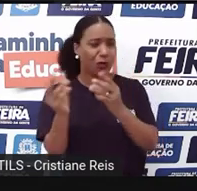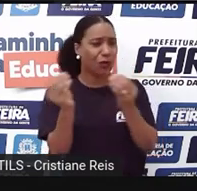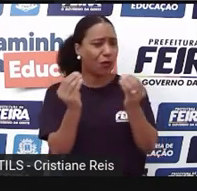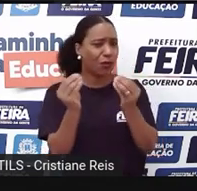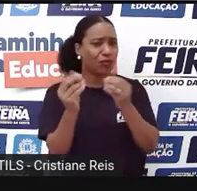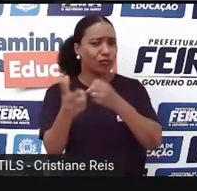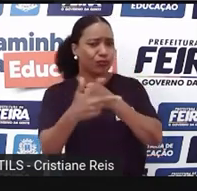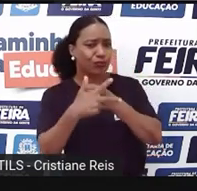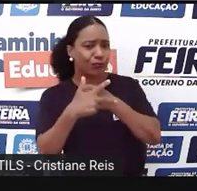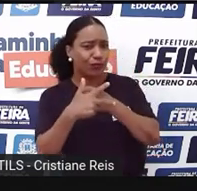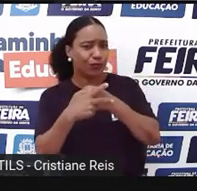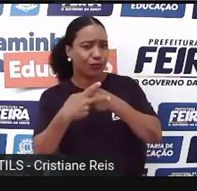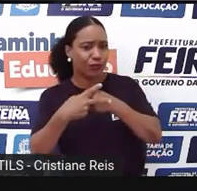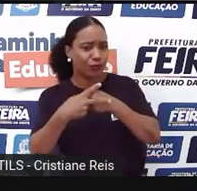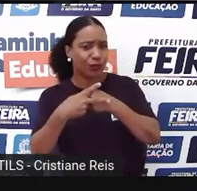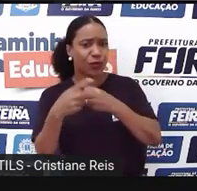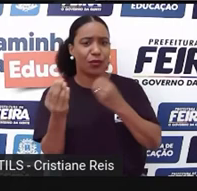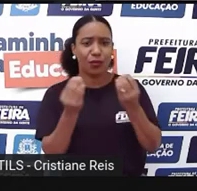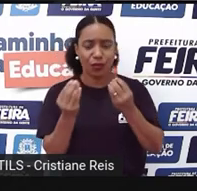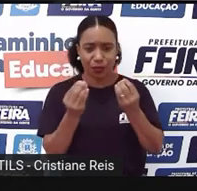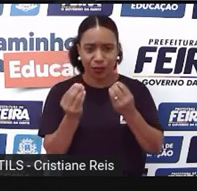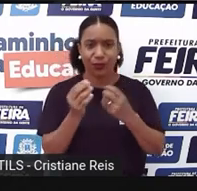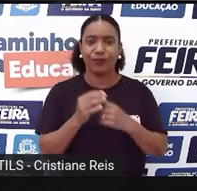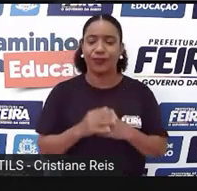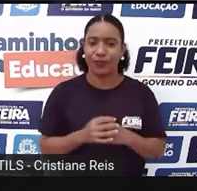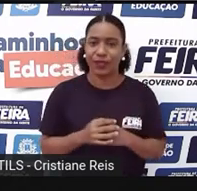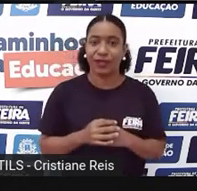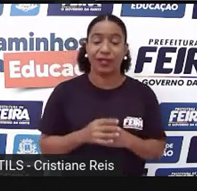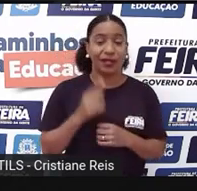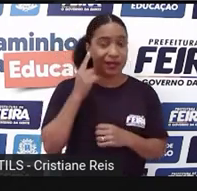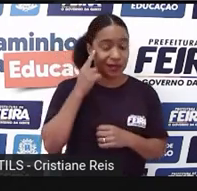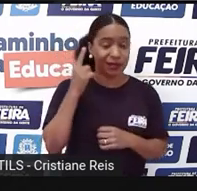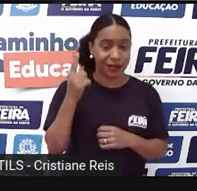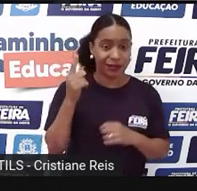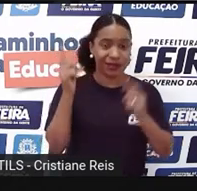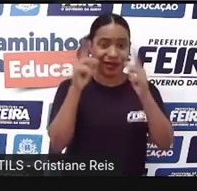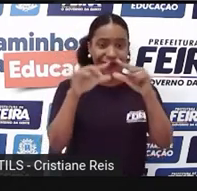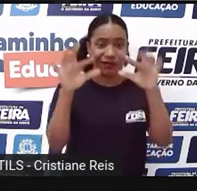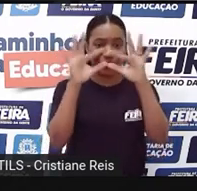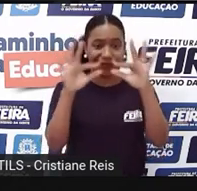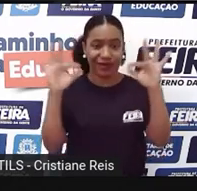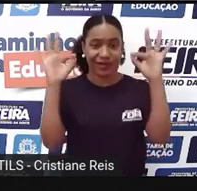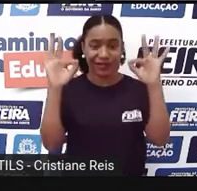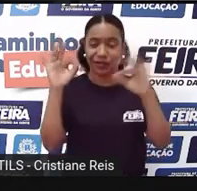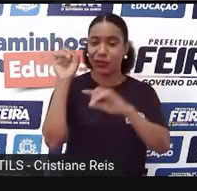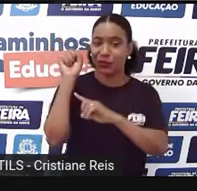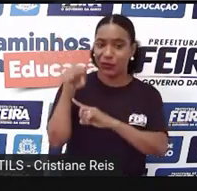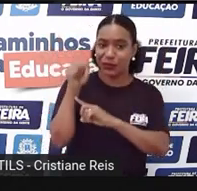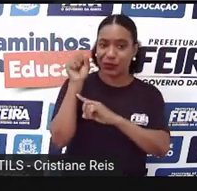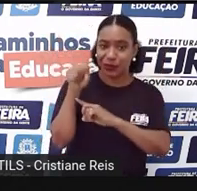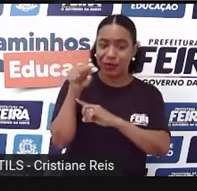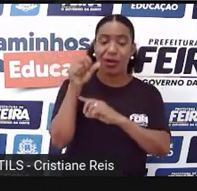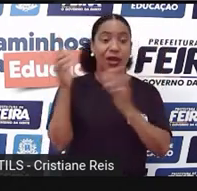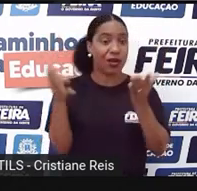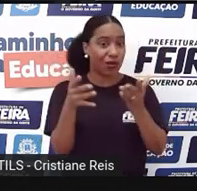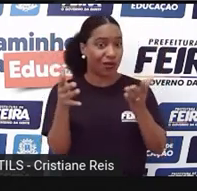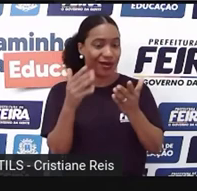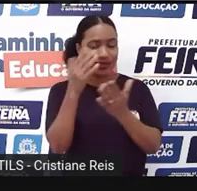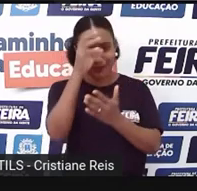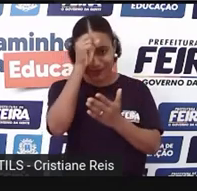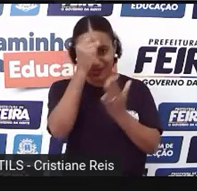Nós falamos sobre As afirmativas As frases afirmativas E hoje vamos ampliar Um pouco mais